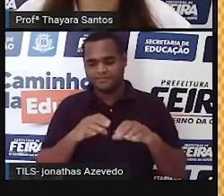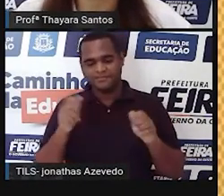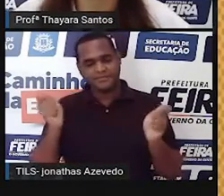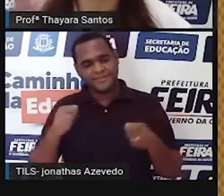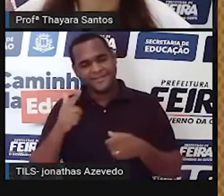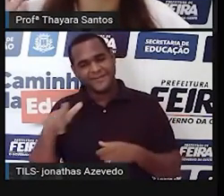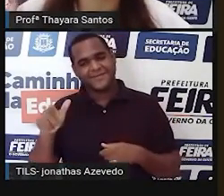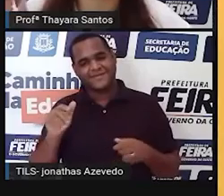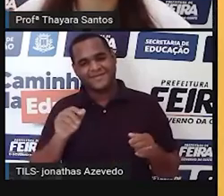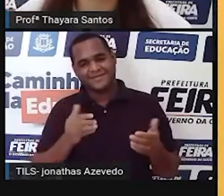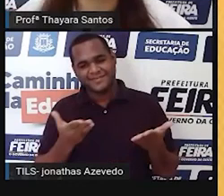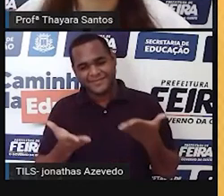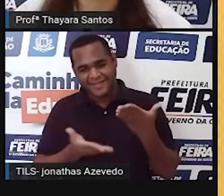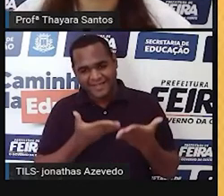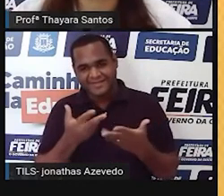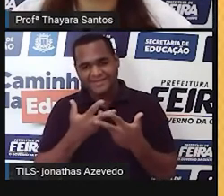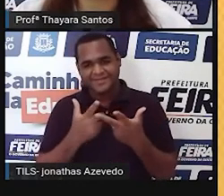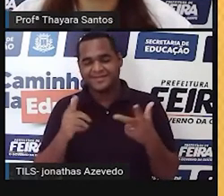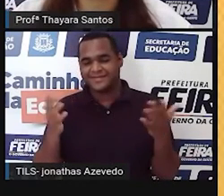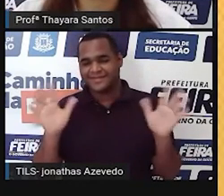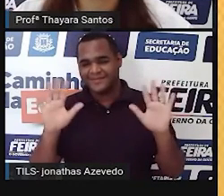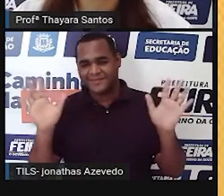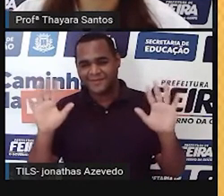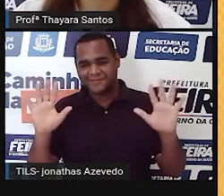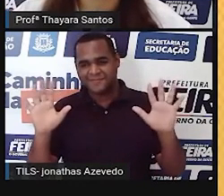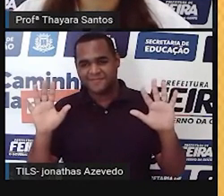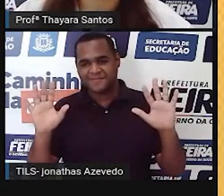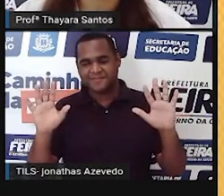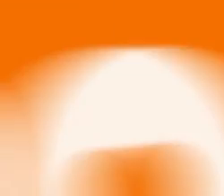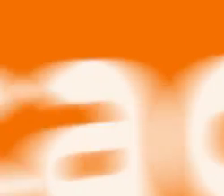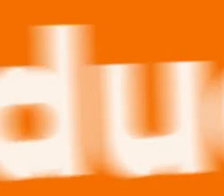se cuidem e até a próxima aula. Tchau, tchau, gente!